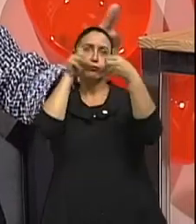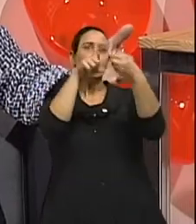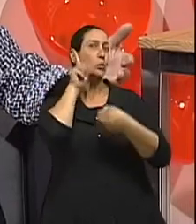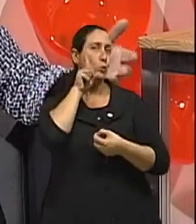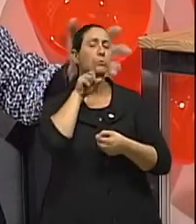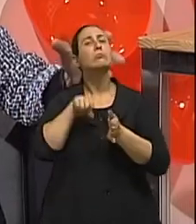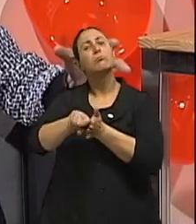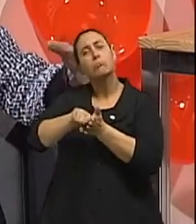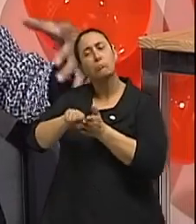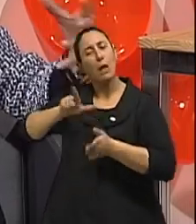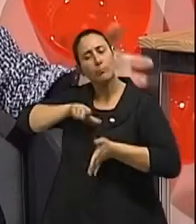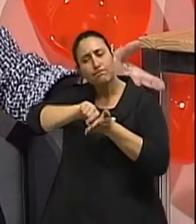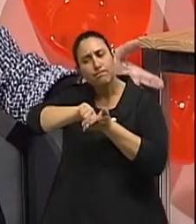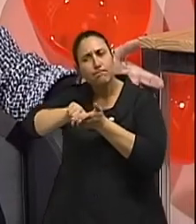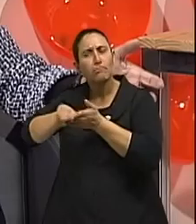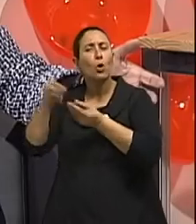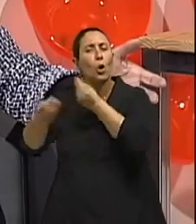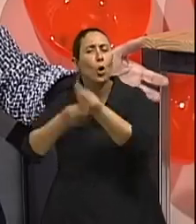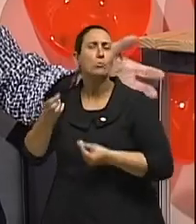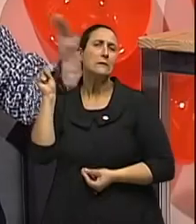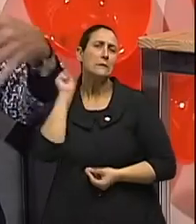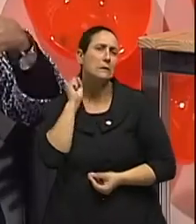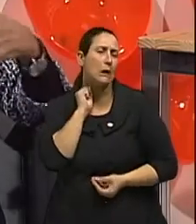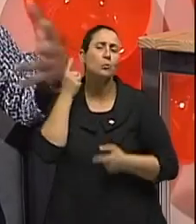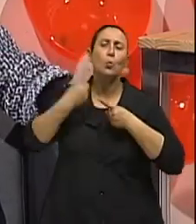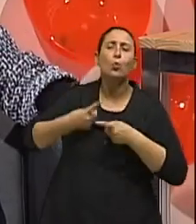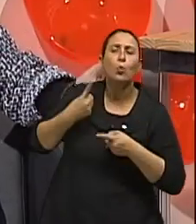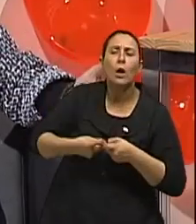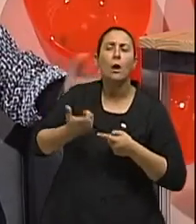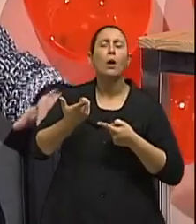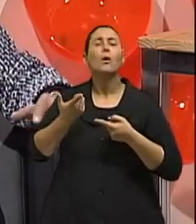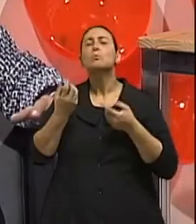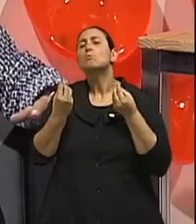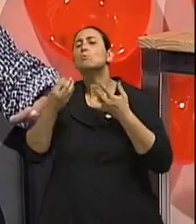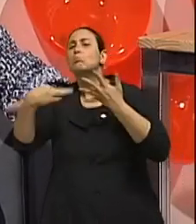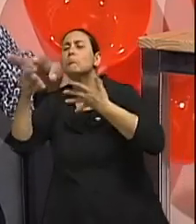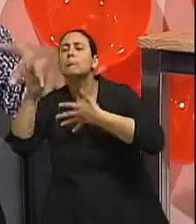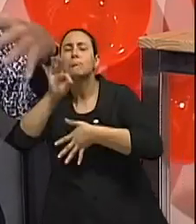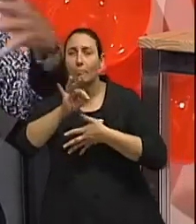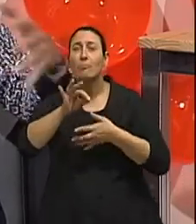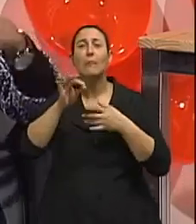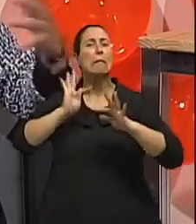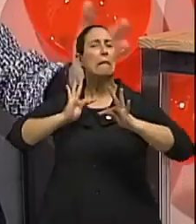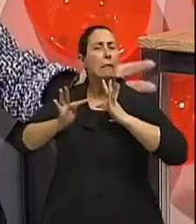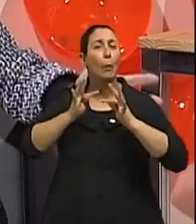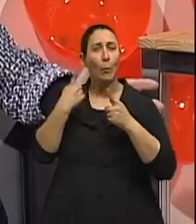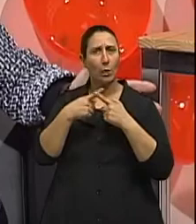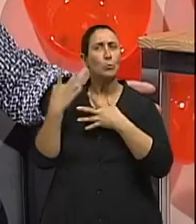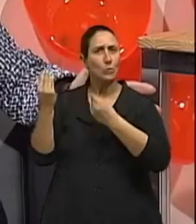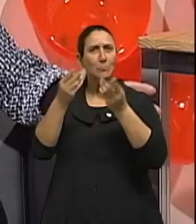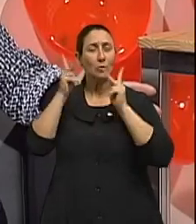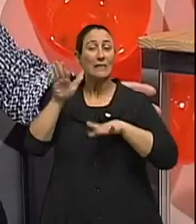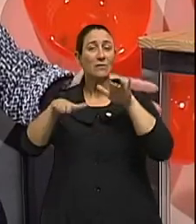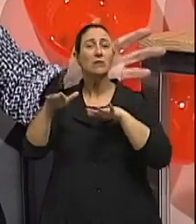identificando situações causadoras de estresse e sugerindo medidas preventivas e até tratamento, porque às vezes a prevenção já vem um